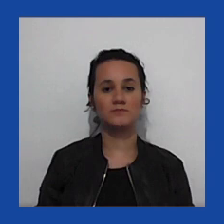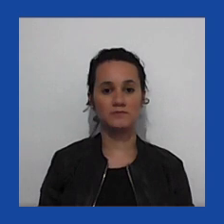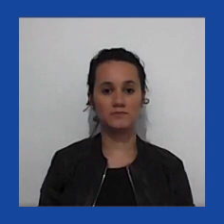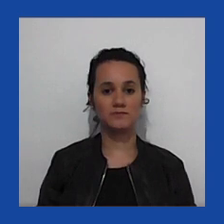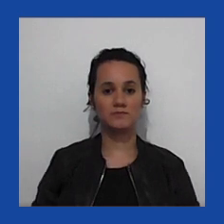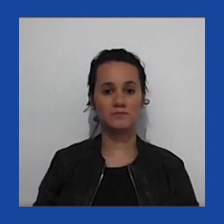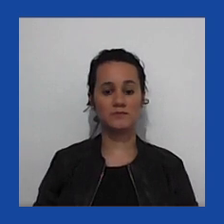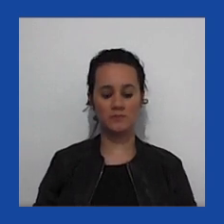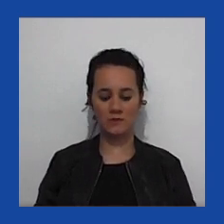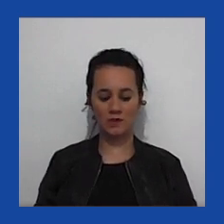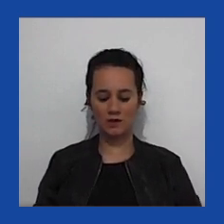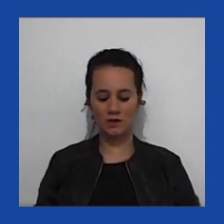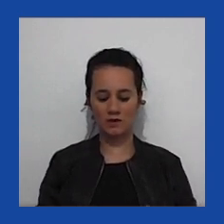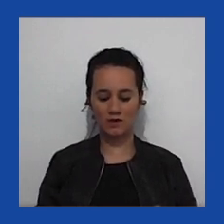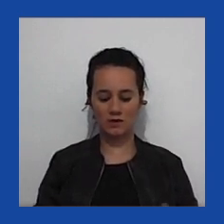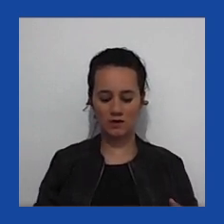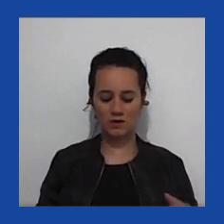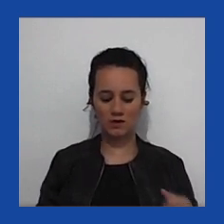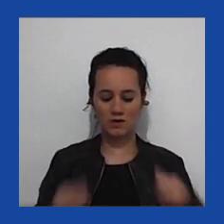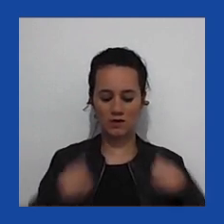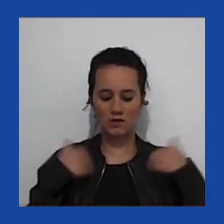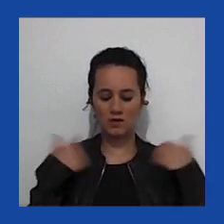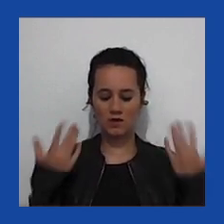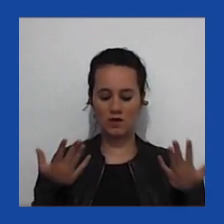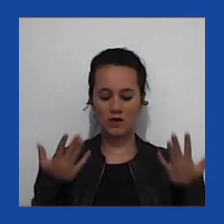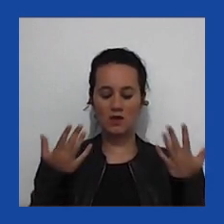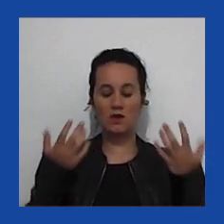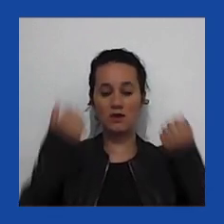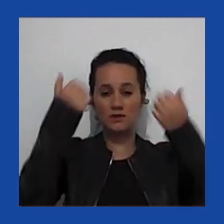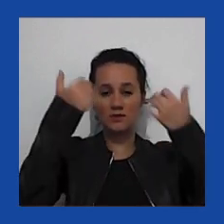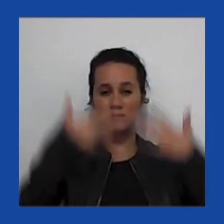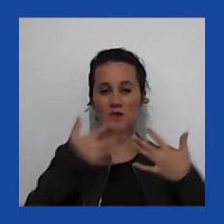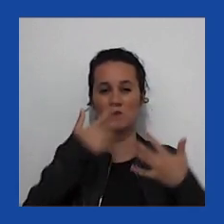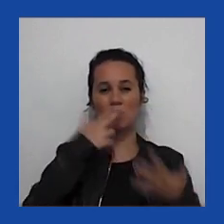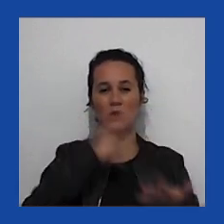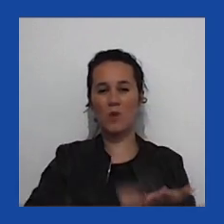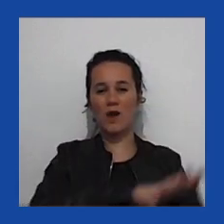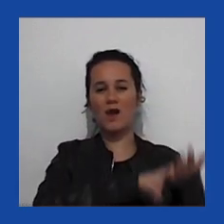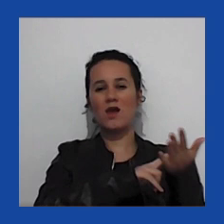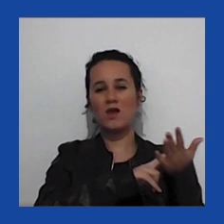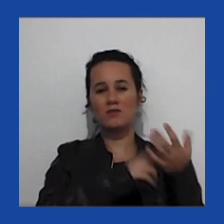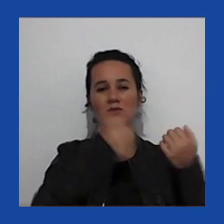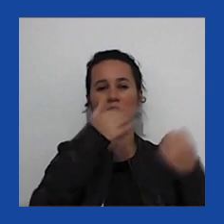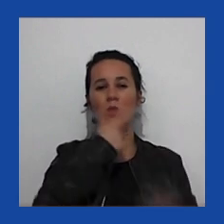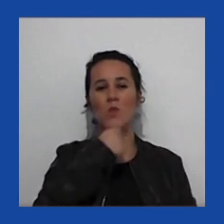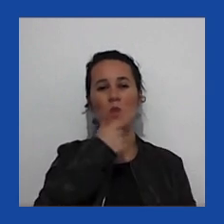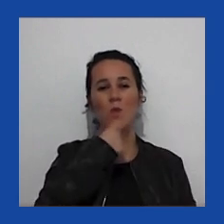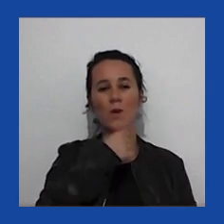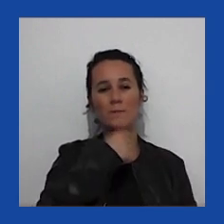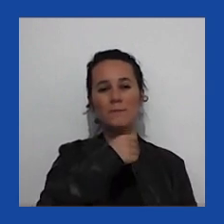ele colocou como CEO dos Correios um cara que chama